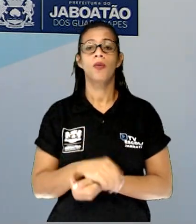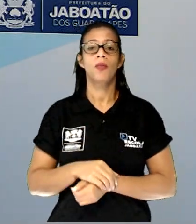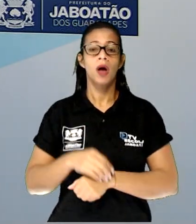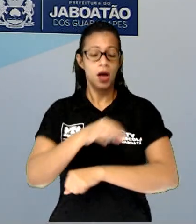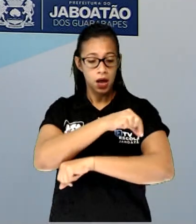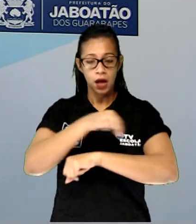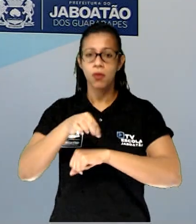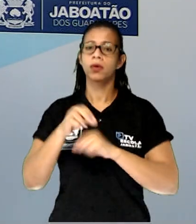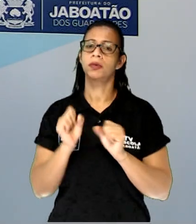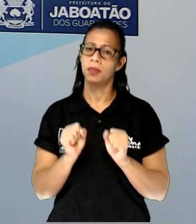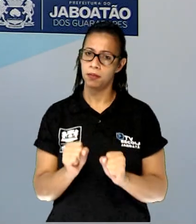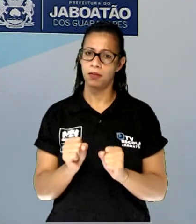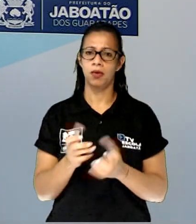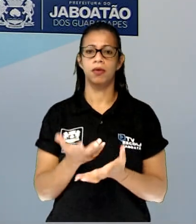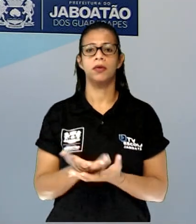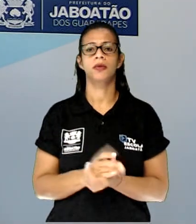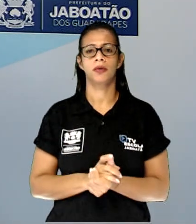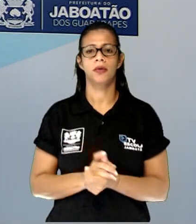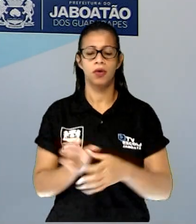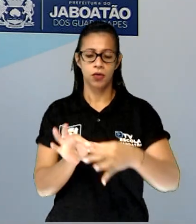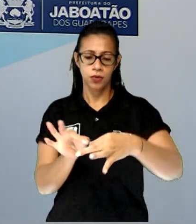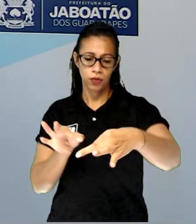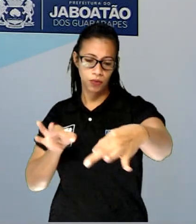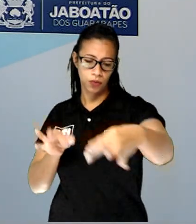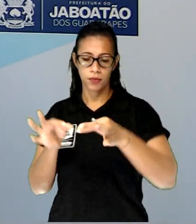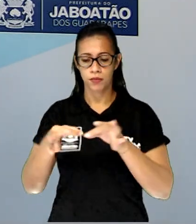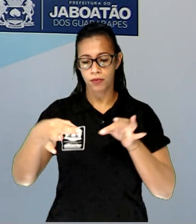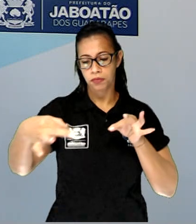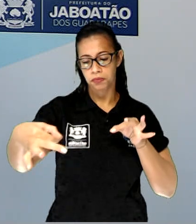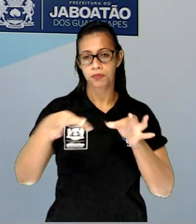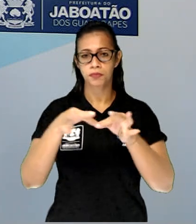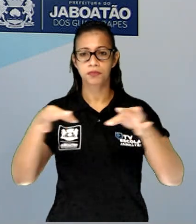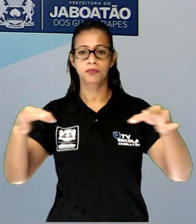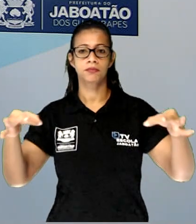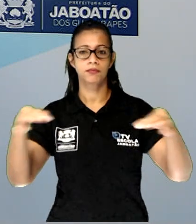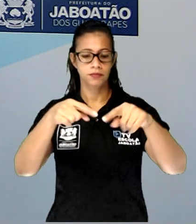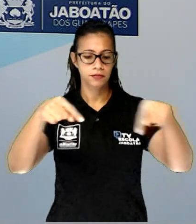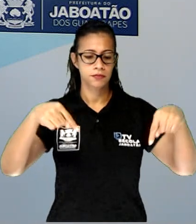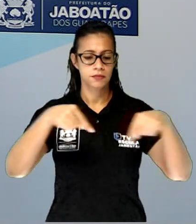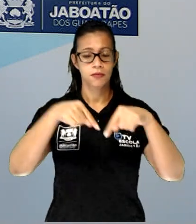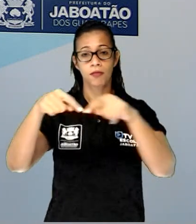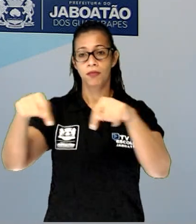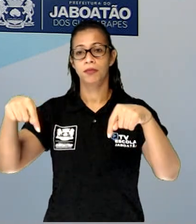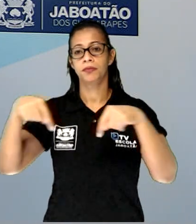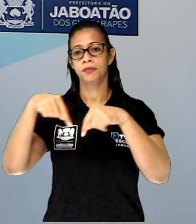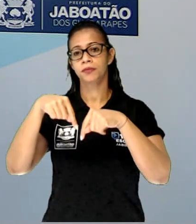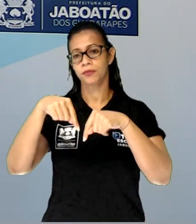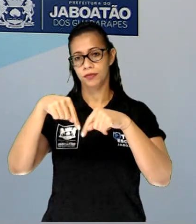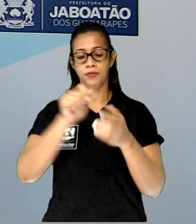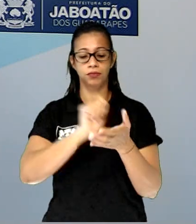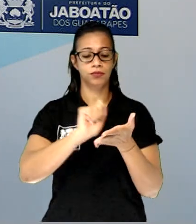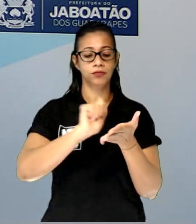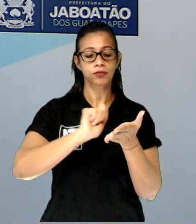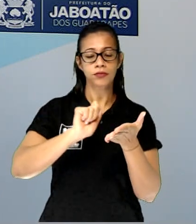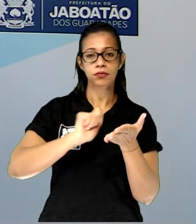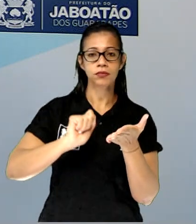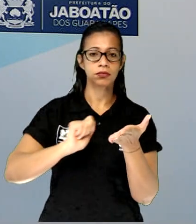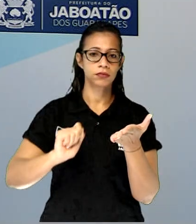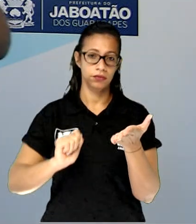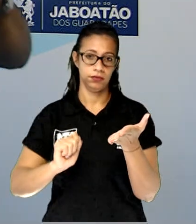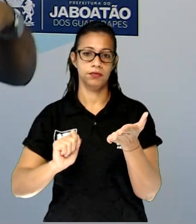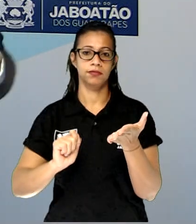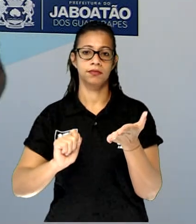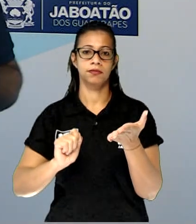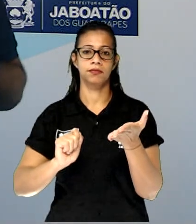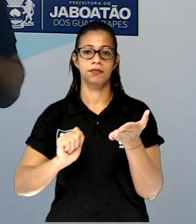tiver nada disso, você vai fazer a medição de cada cômodo da sua casa, vai registrar o que é cada cômodo, a medida de cada cômodo, e vai